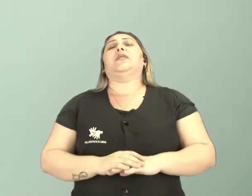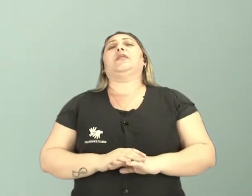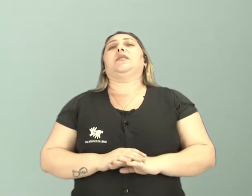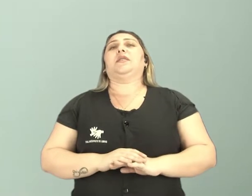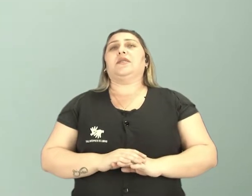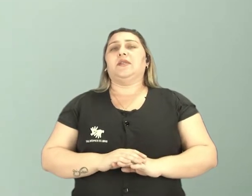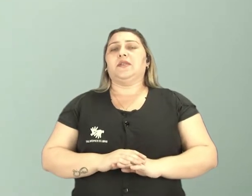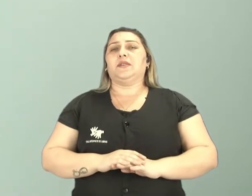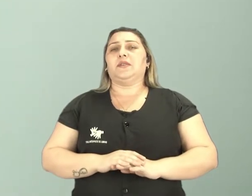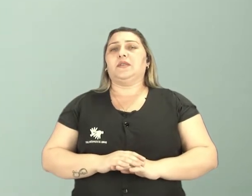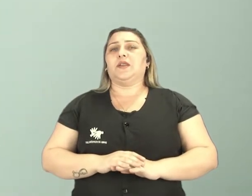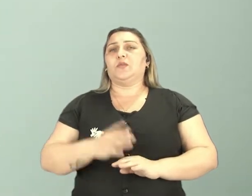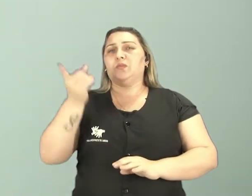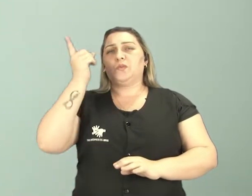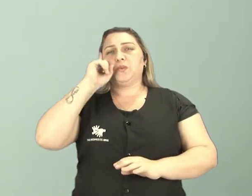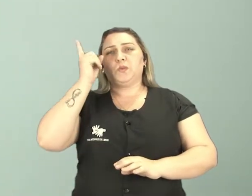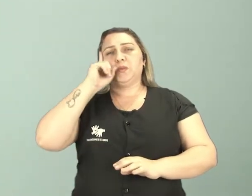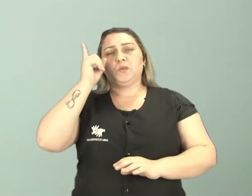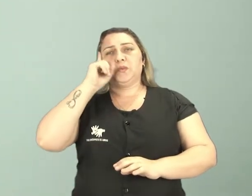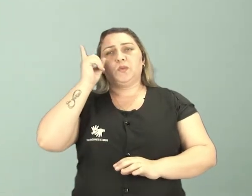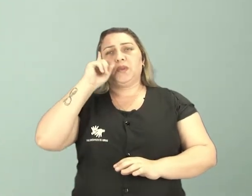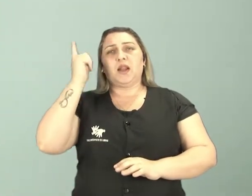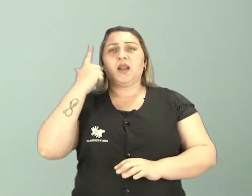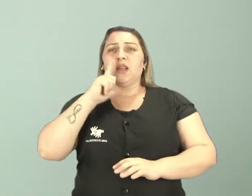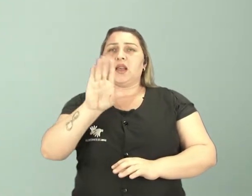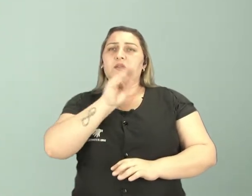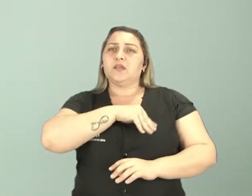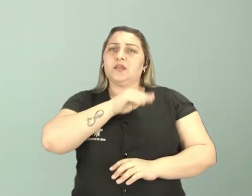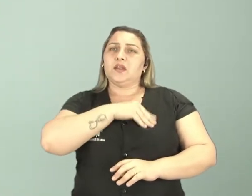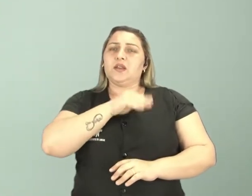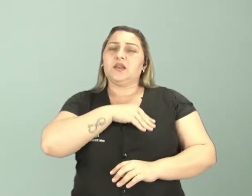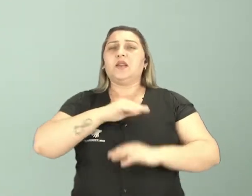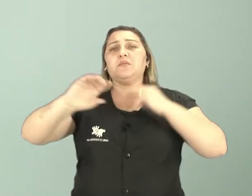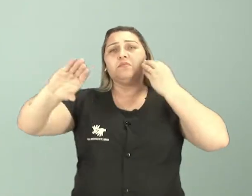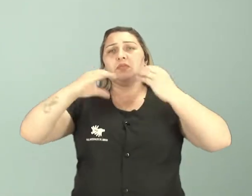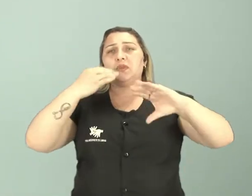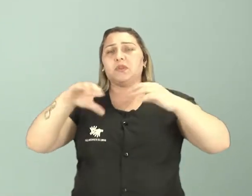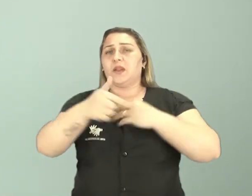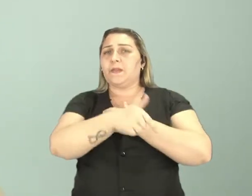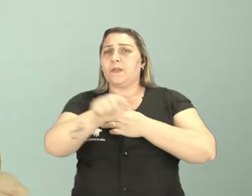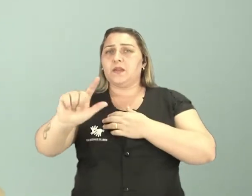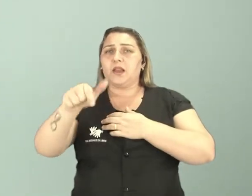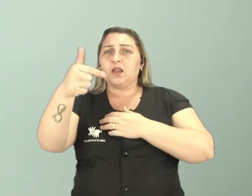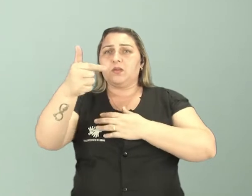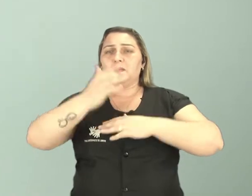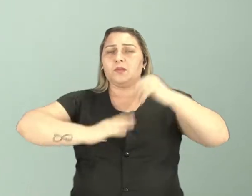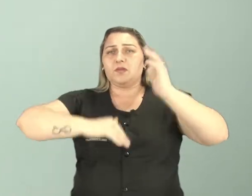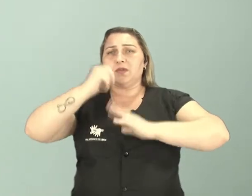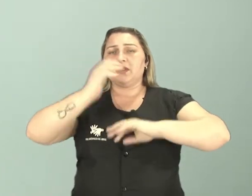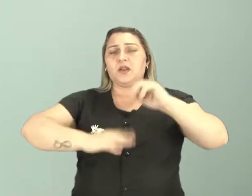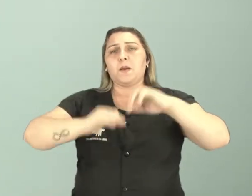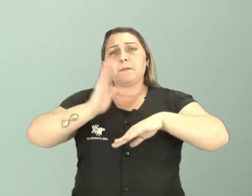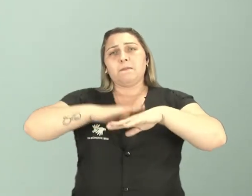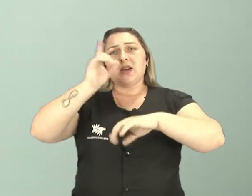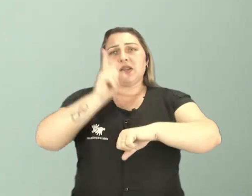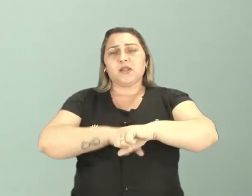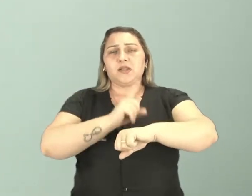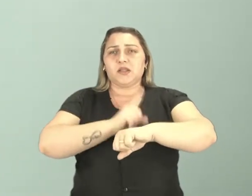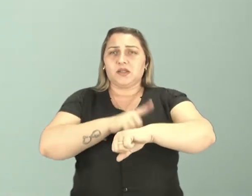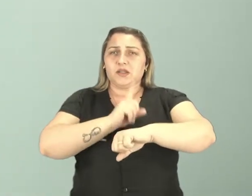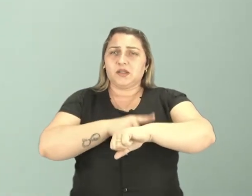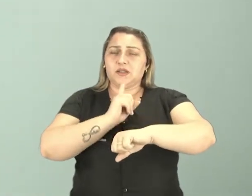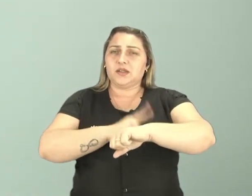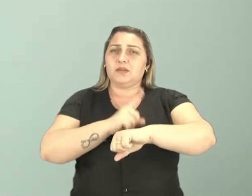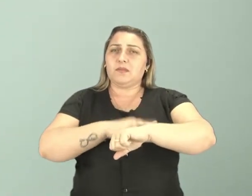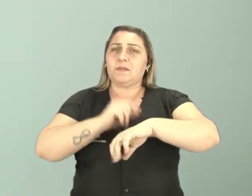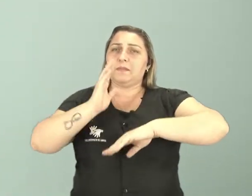dedica diariamente àquilo, ele ganha vida sendo músico, ele não tem uma outra profissão, ele tem mais tempo para se dedicar